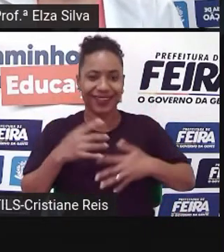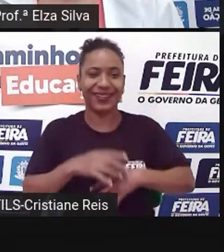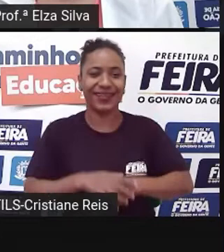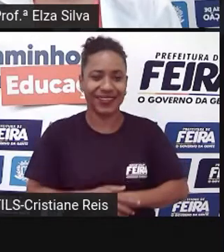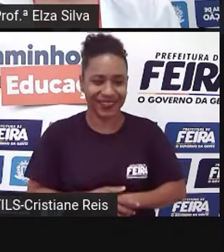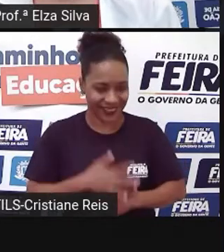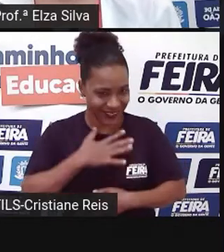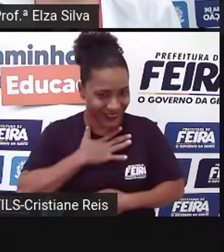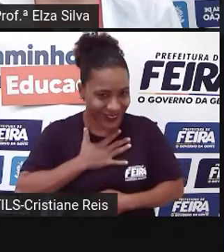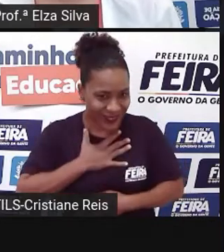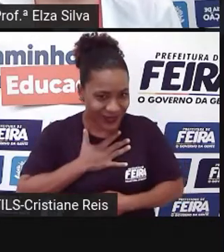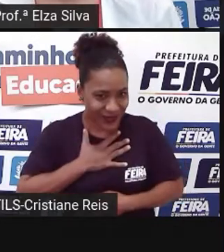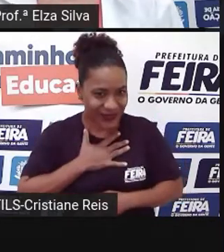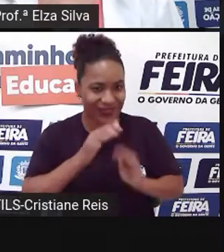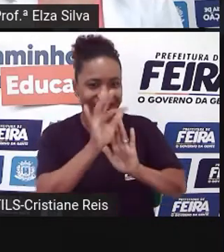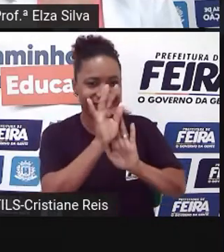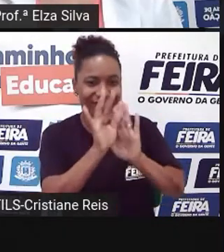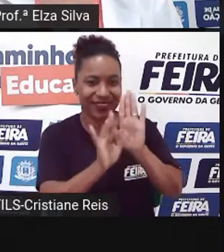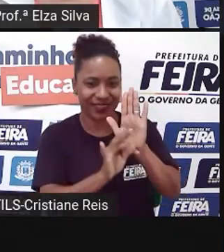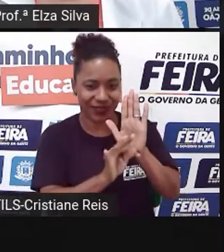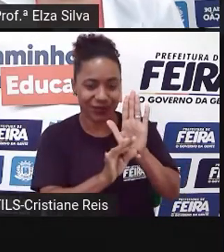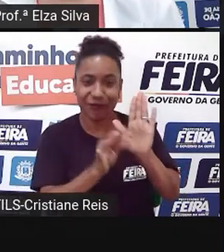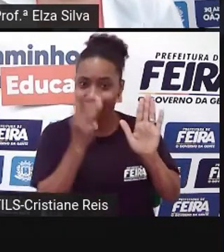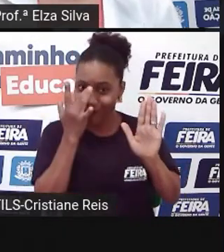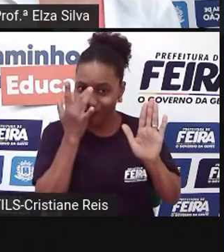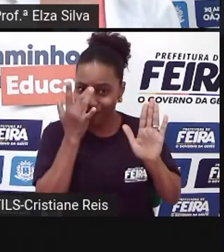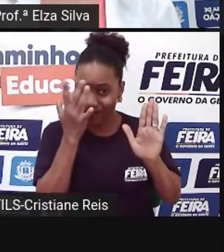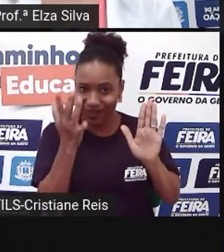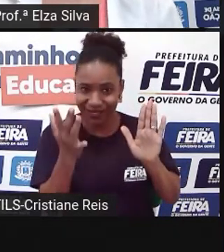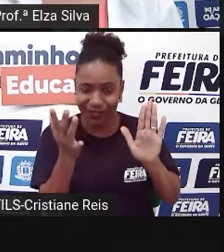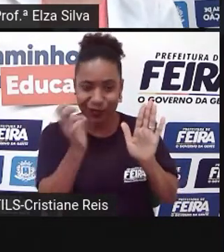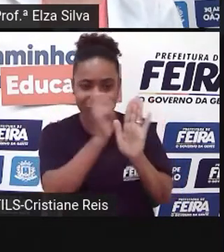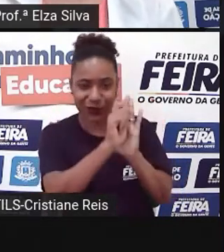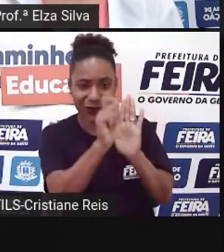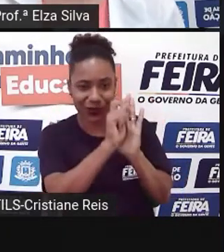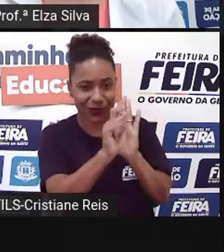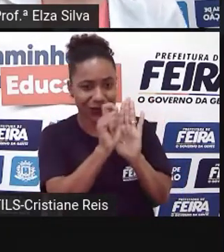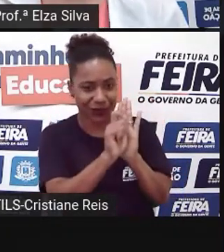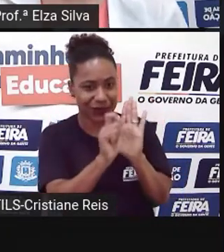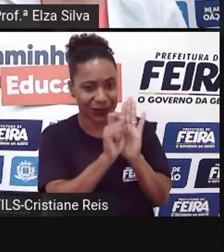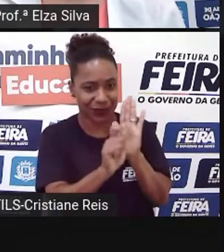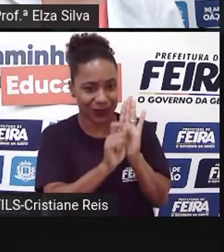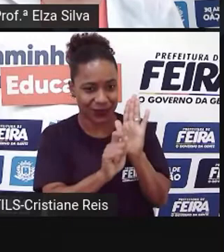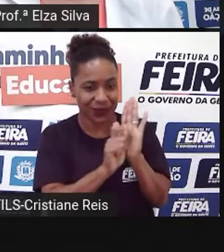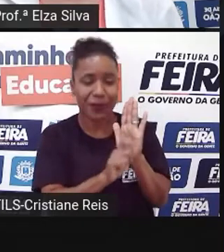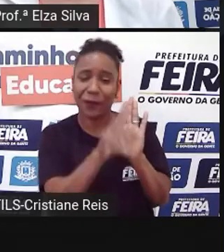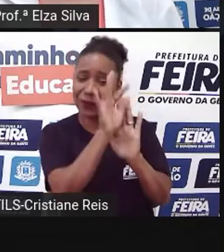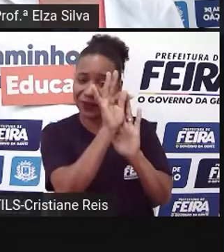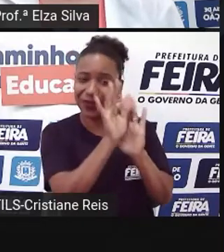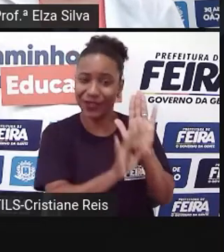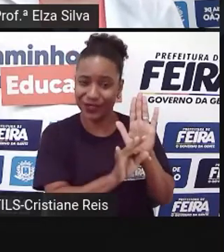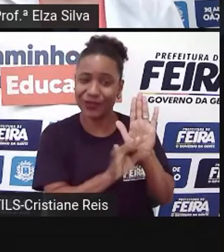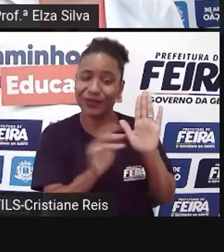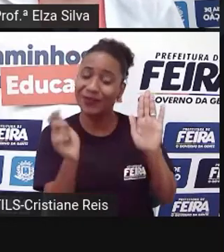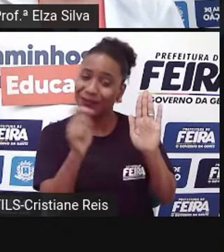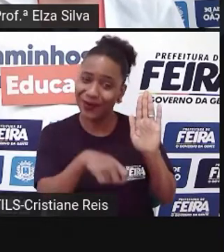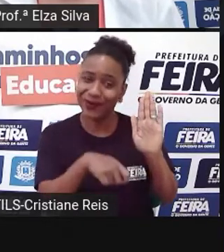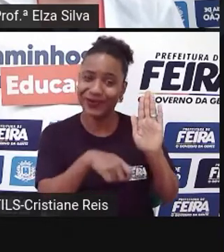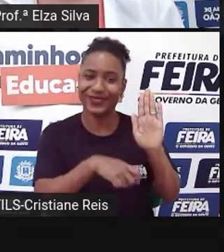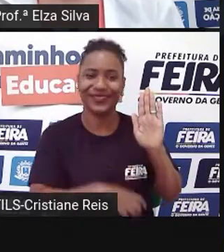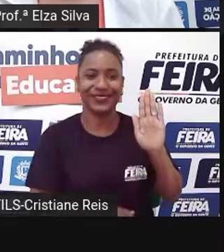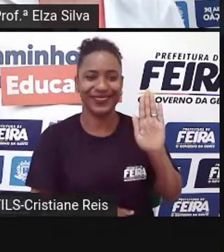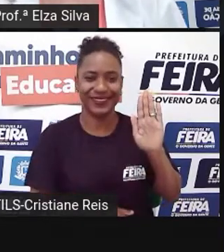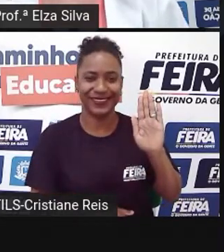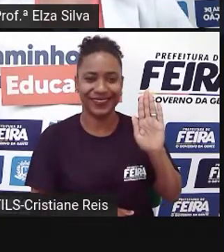aí, gostaram do nosso texto? Não é fácil vocês escreverem essa composition Essa produção textual